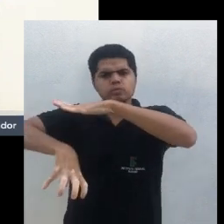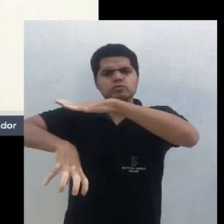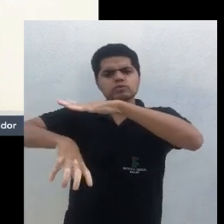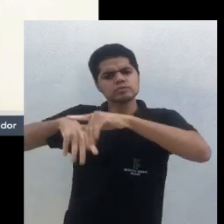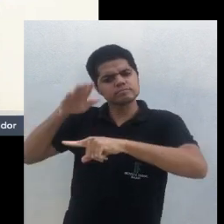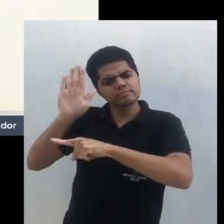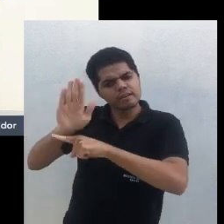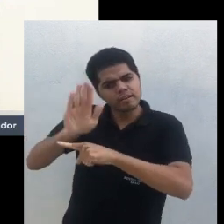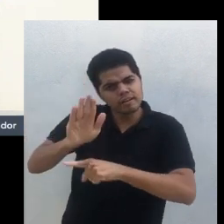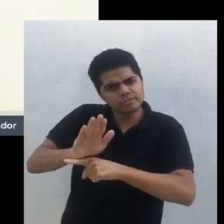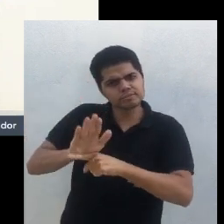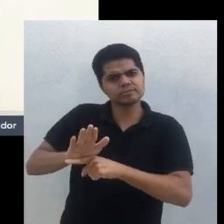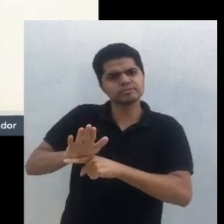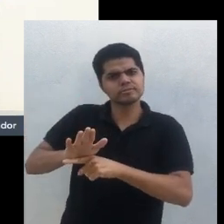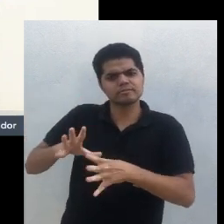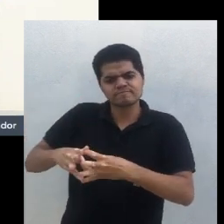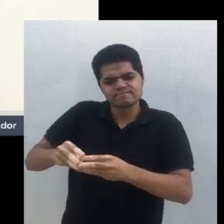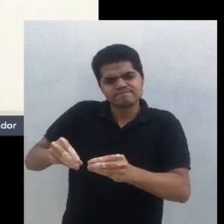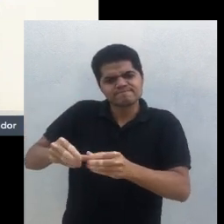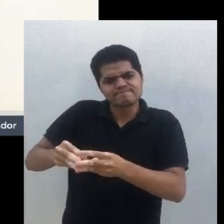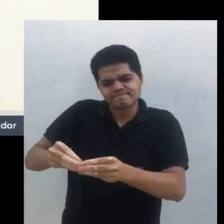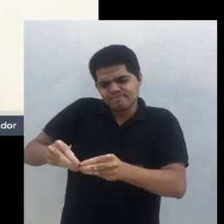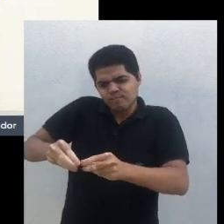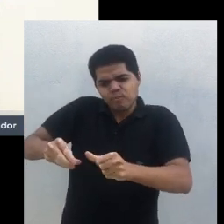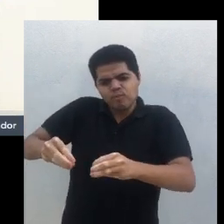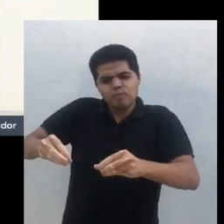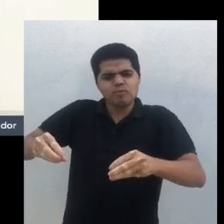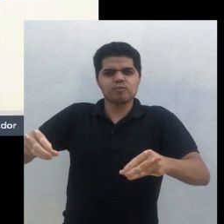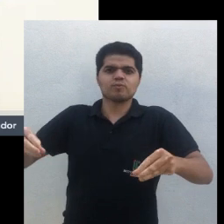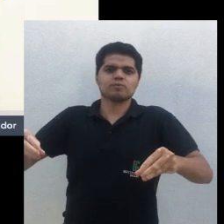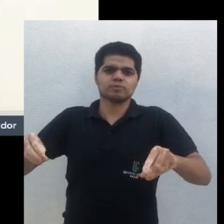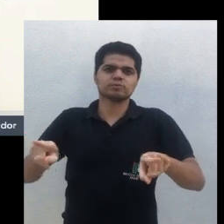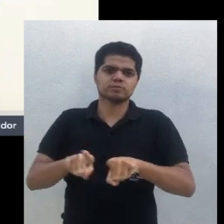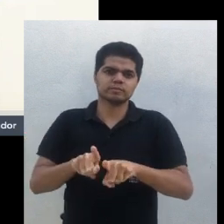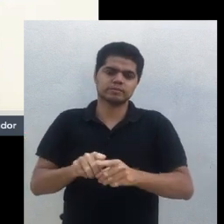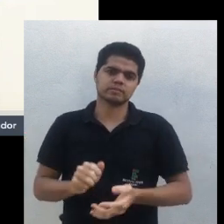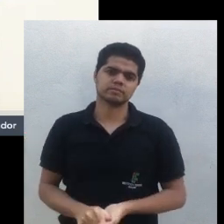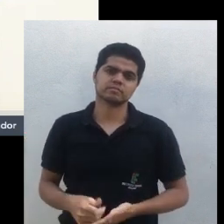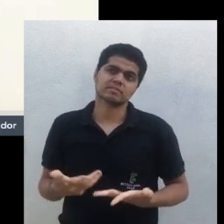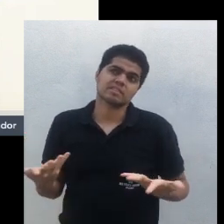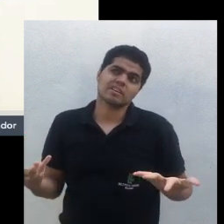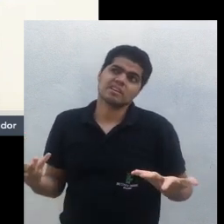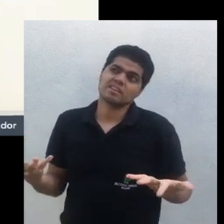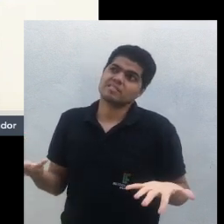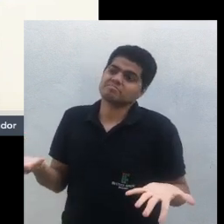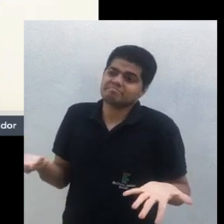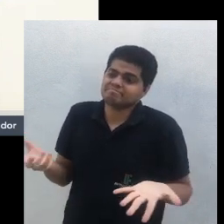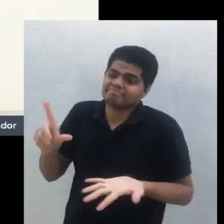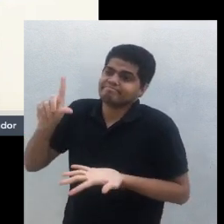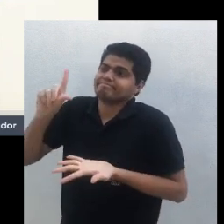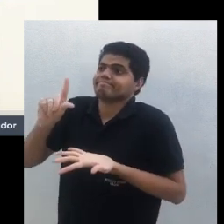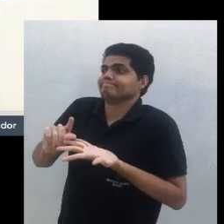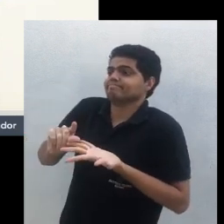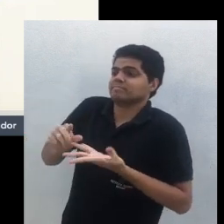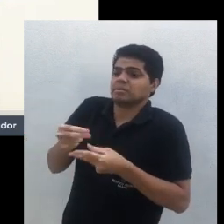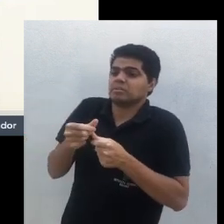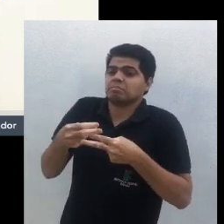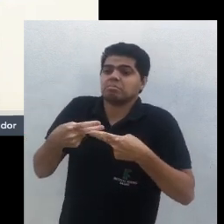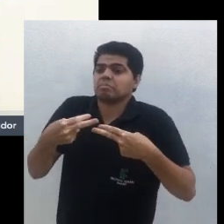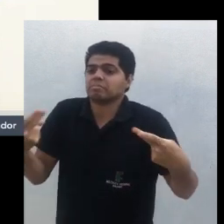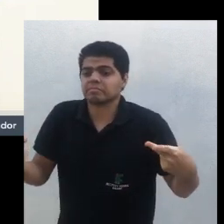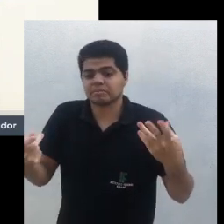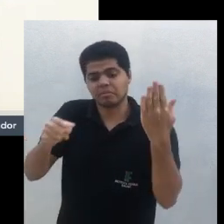centímetros camada eu preciso de mais matéria orgânica eu preciso estruturar melhor esse solo eu vou trabalhar com feijão de porco eu vou trabalhar